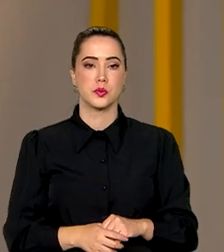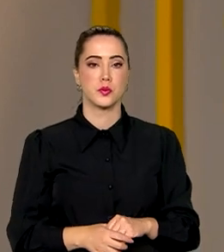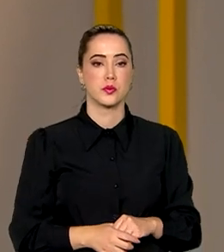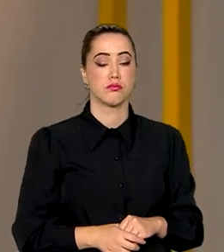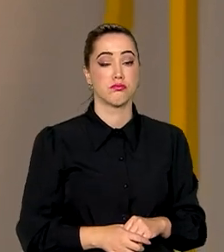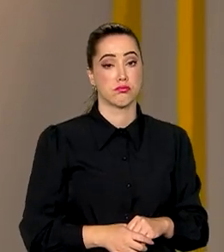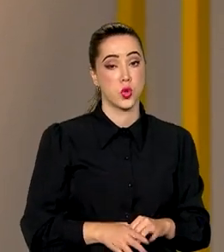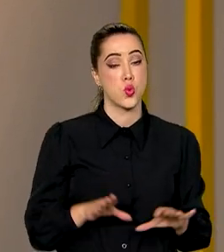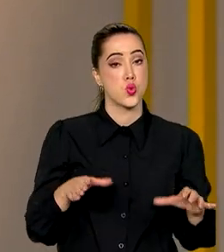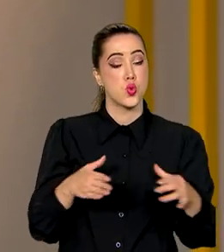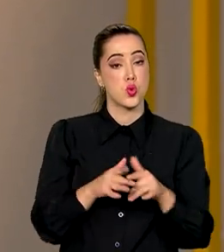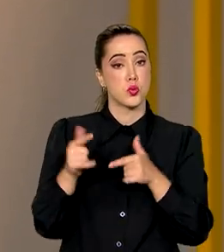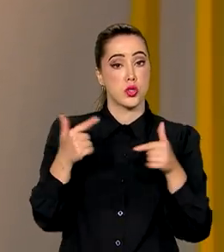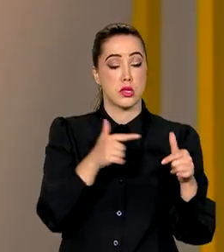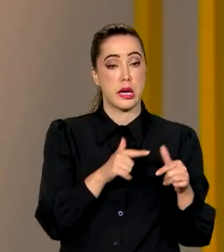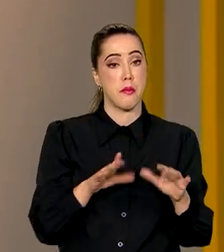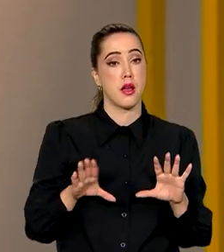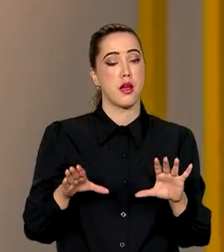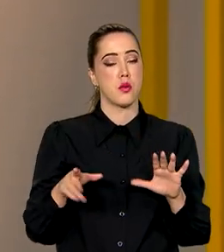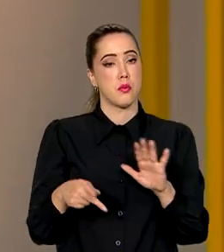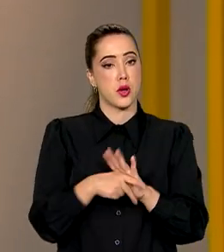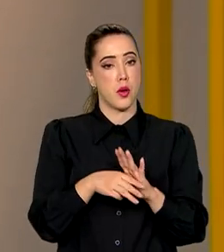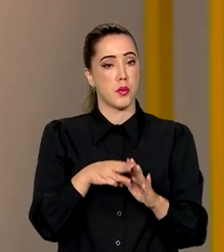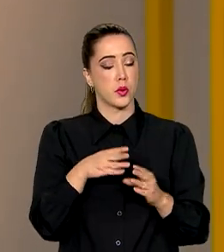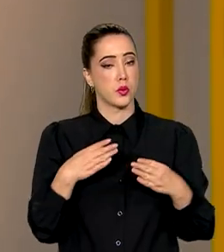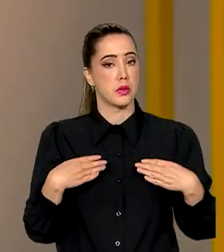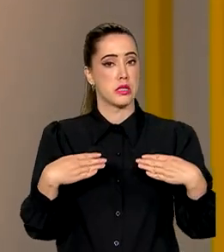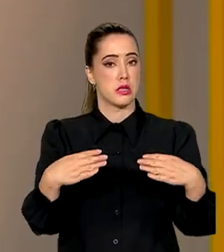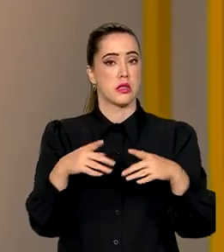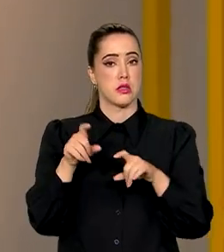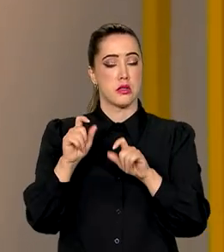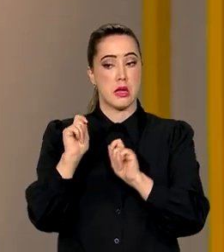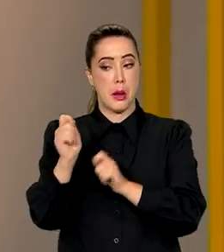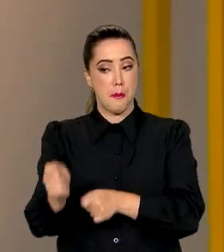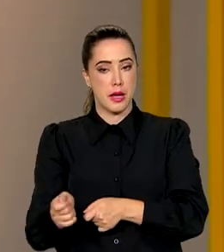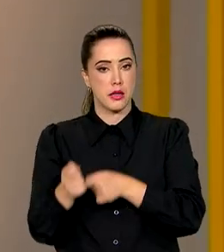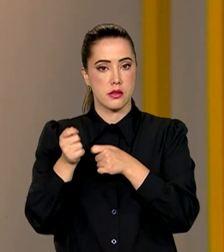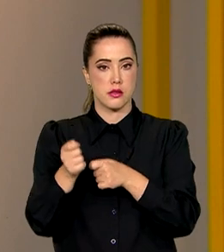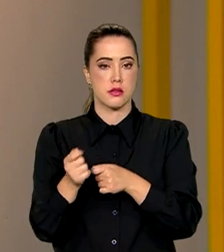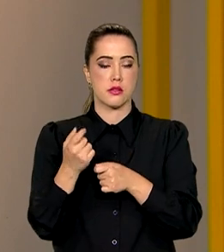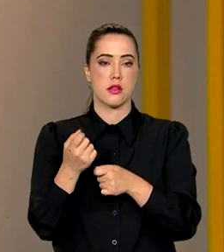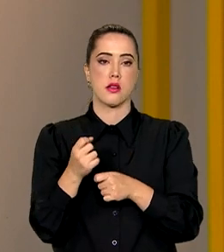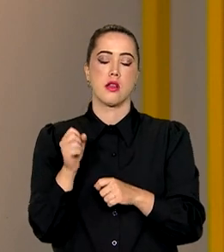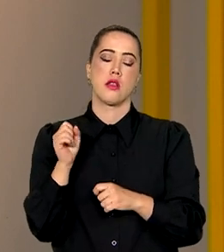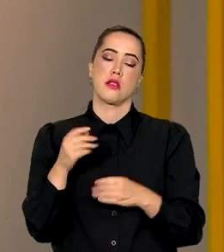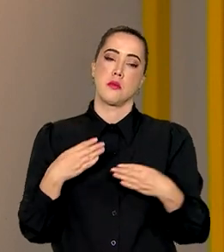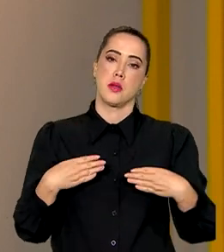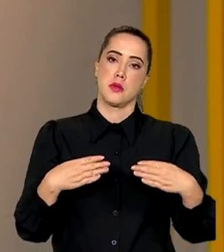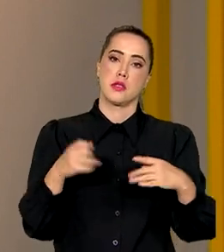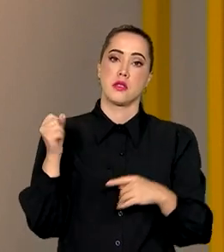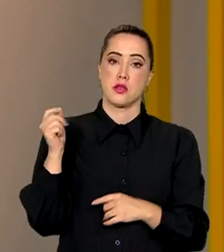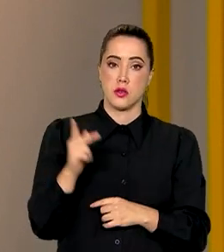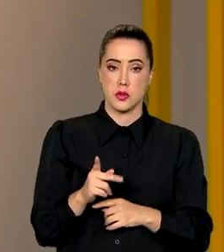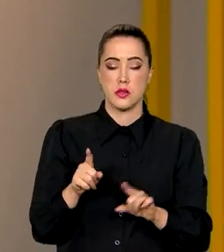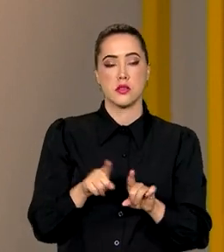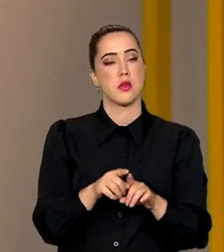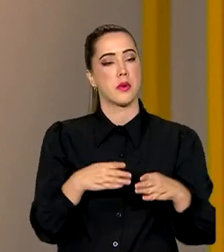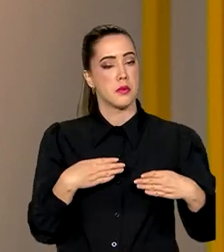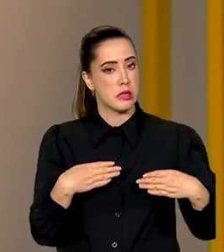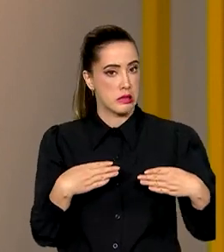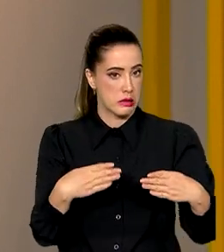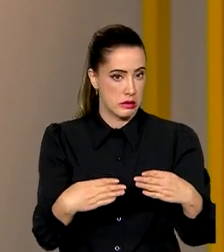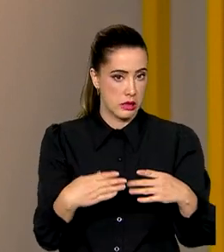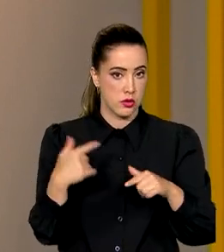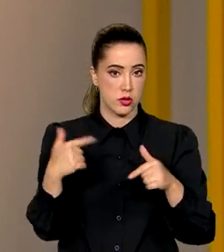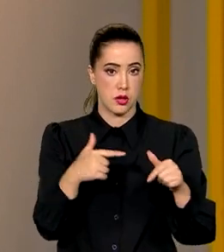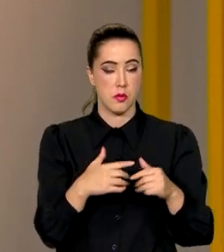Uma força-tarefa de servidores do Ministério da Pesca e Aquicultura, Previdência Social e Ministério do Trabalho e Emprego começou